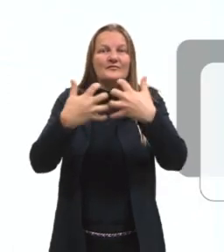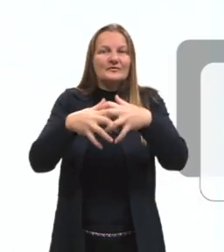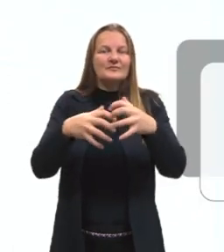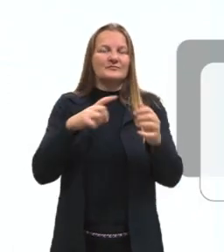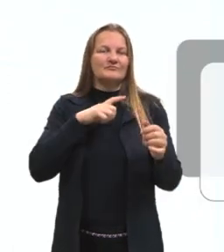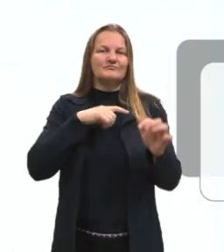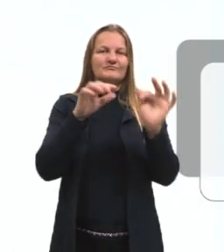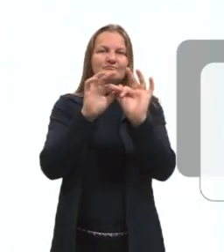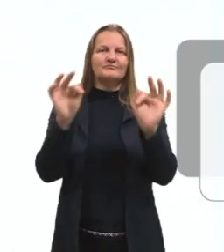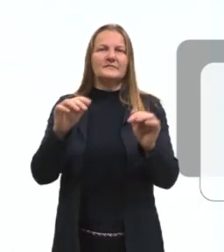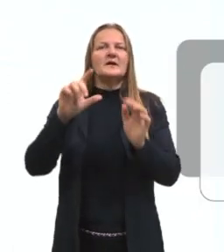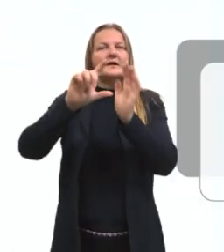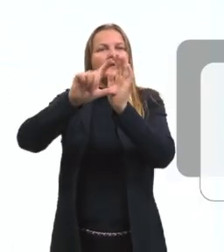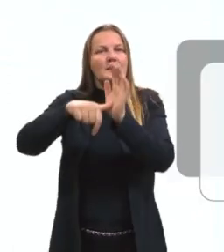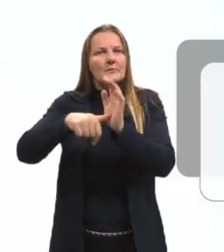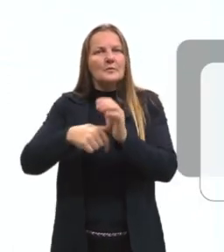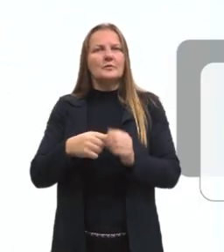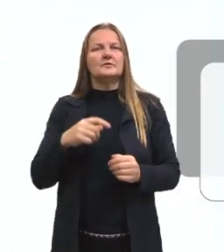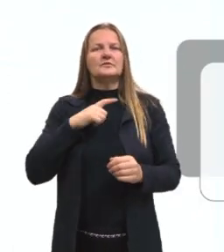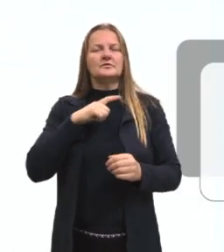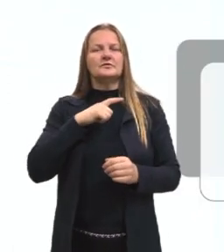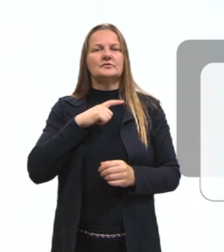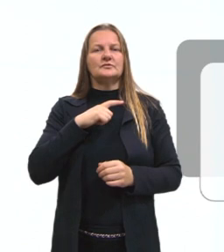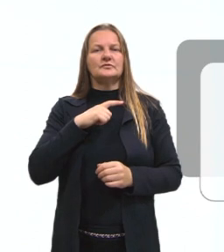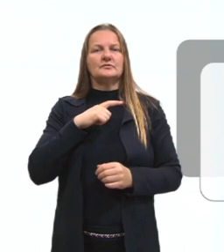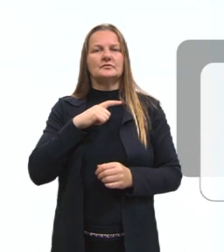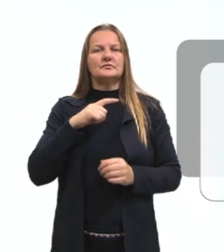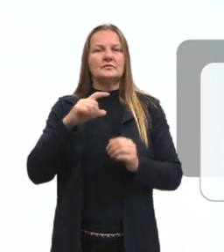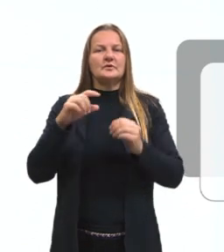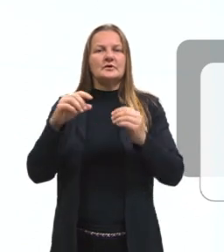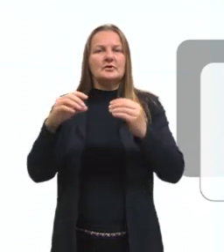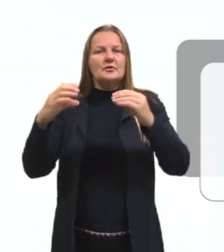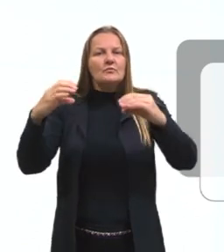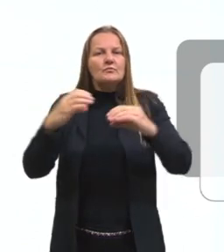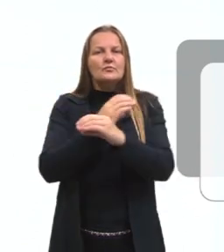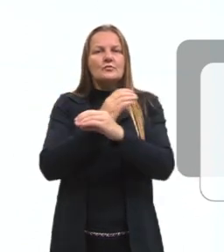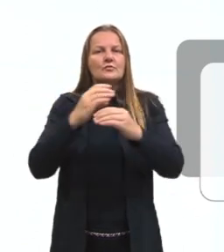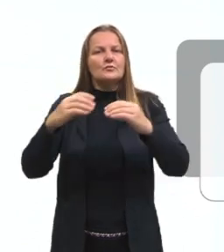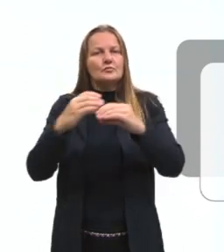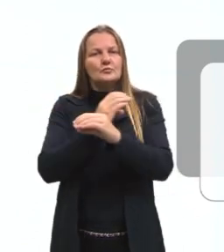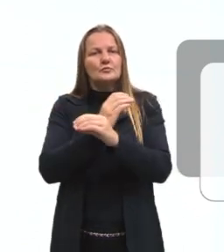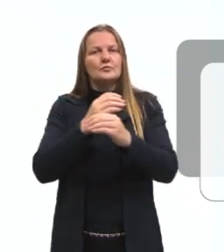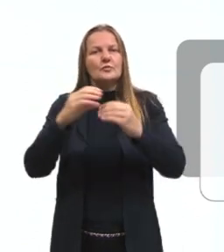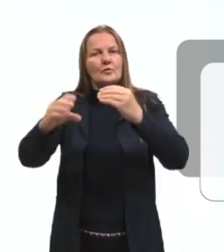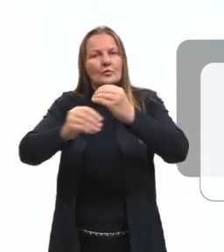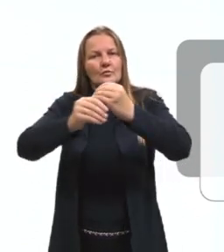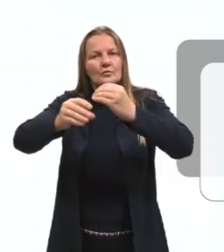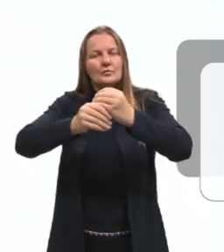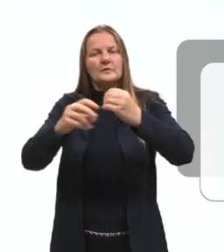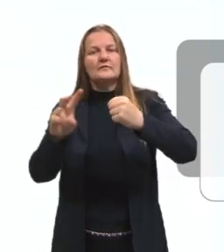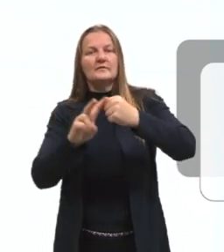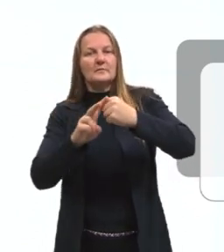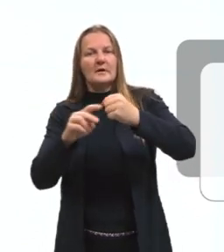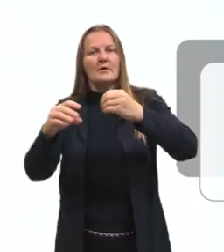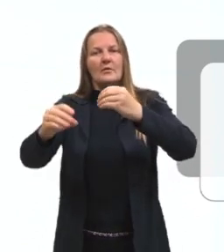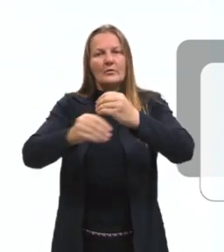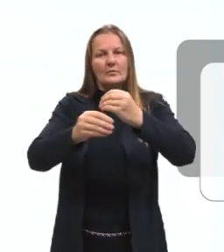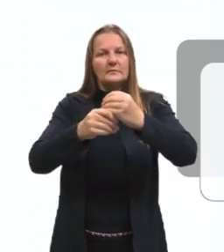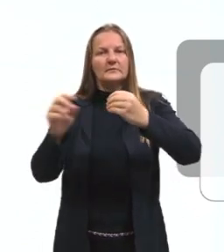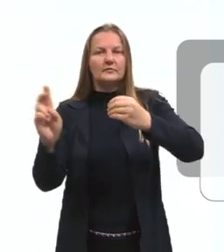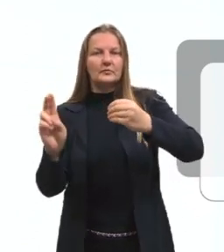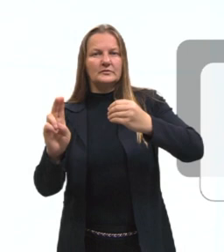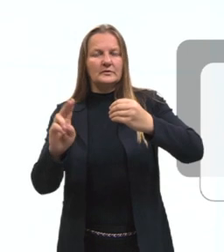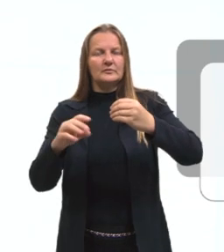A gente passou sobre os nossos termos integrantes, falamos dos complementos verbais, dos complementos